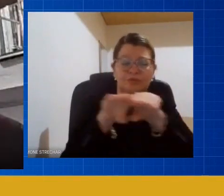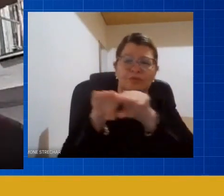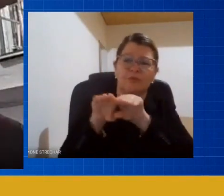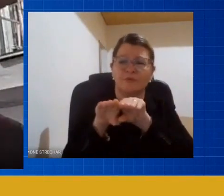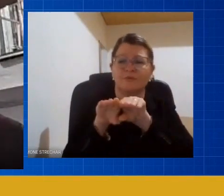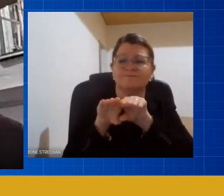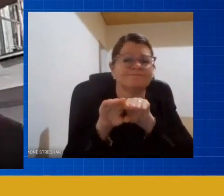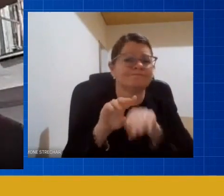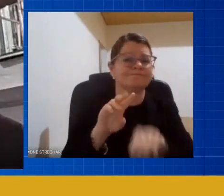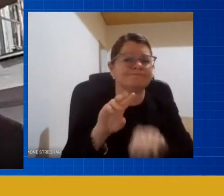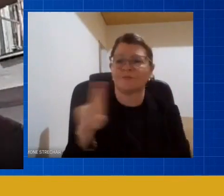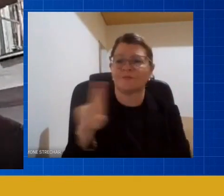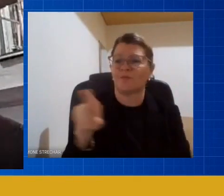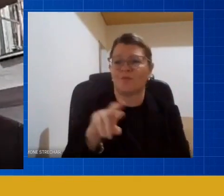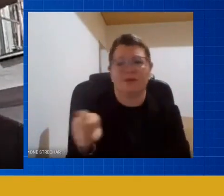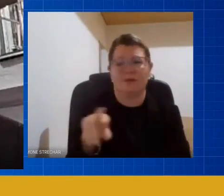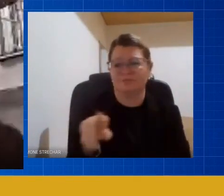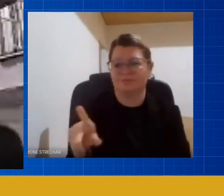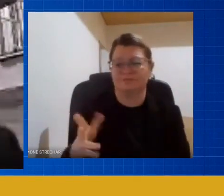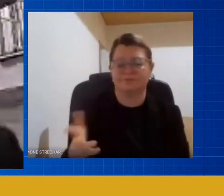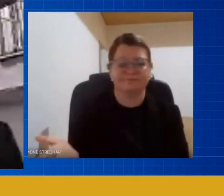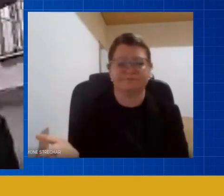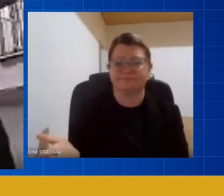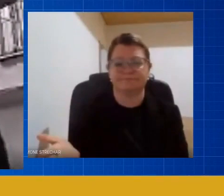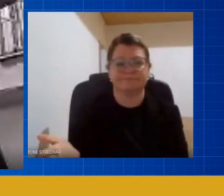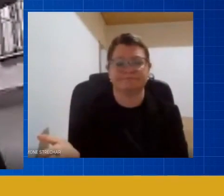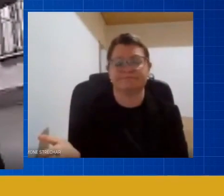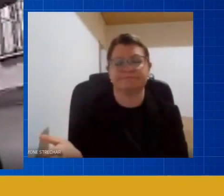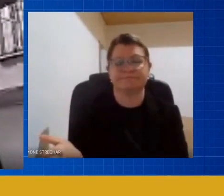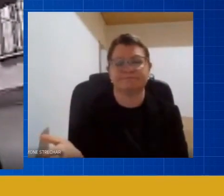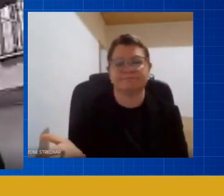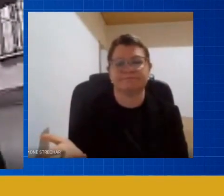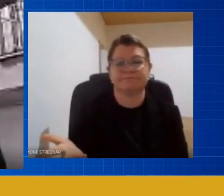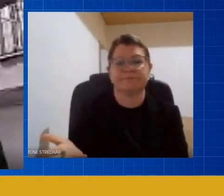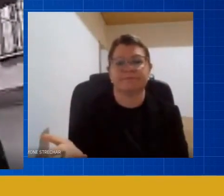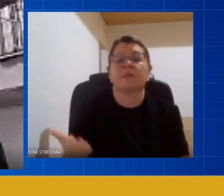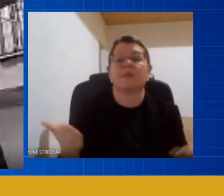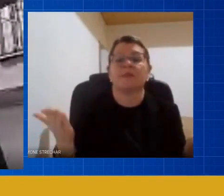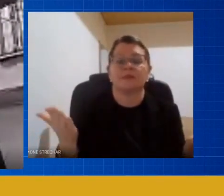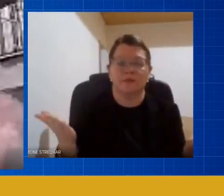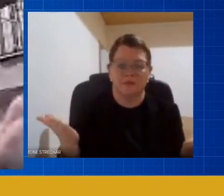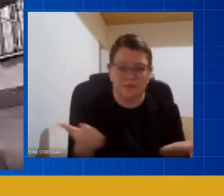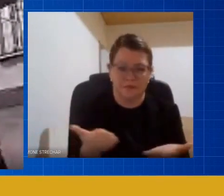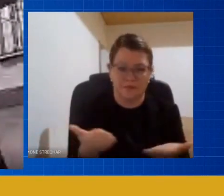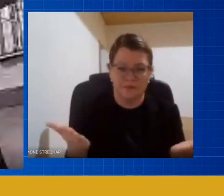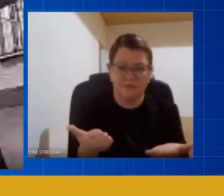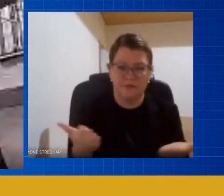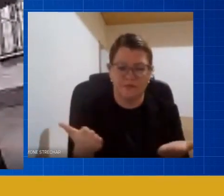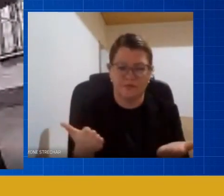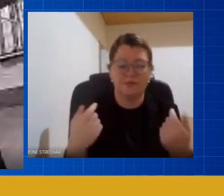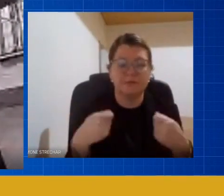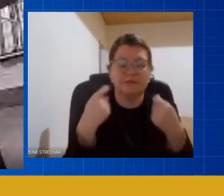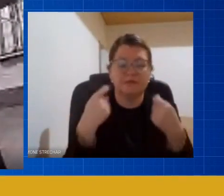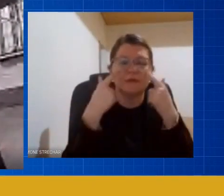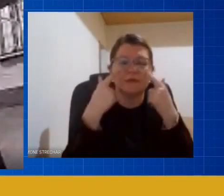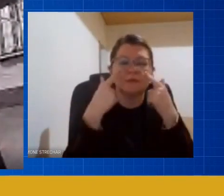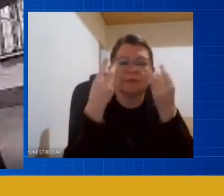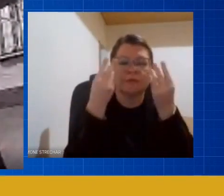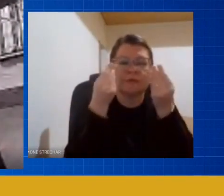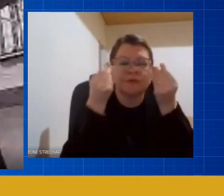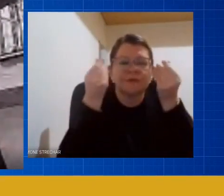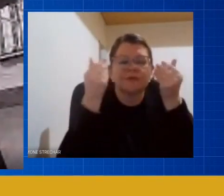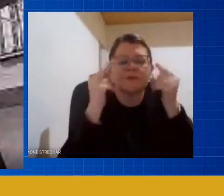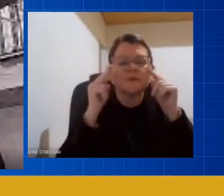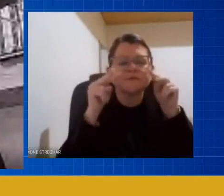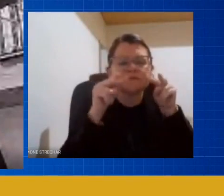as coisas não são assim né então nesse momento apurar o olhar eu acho que